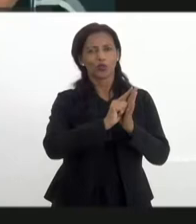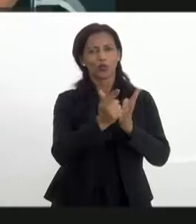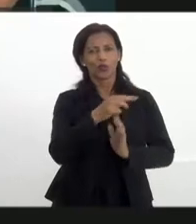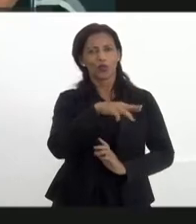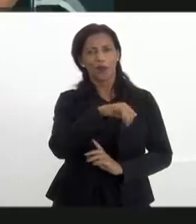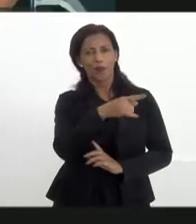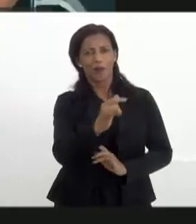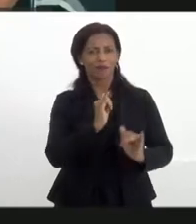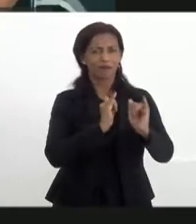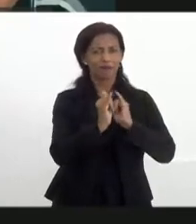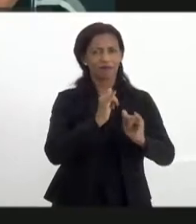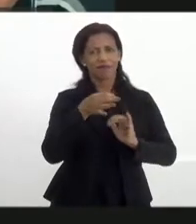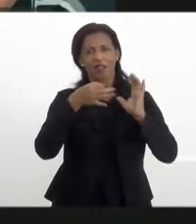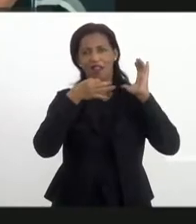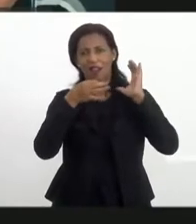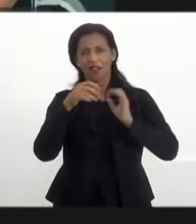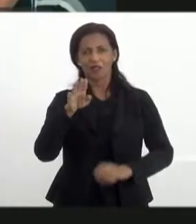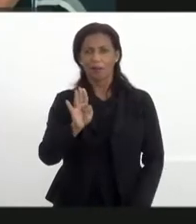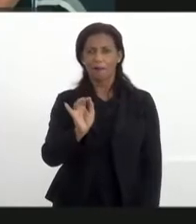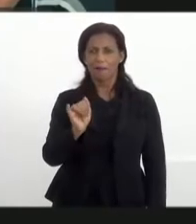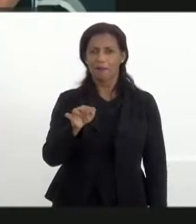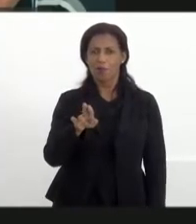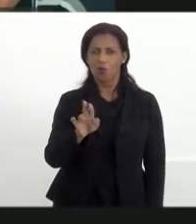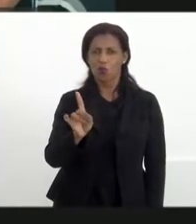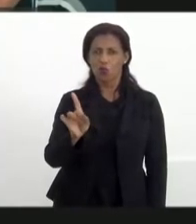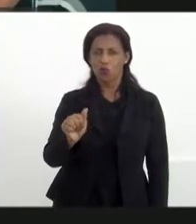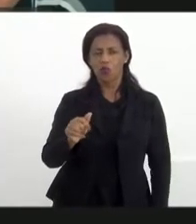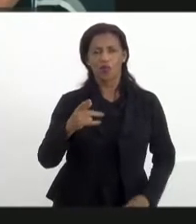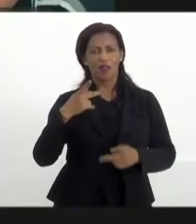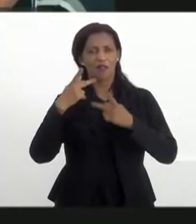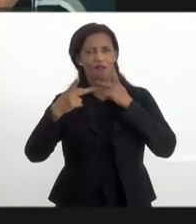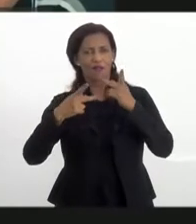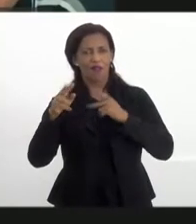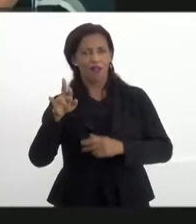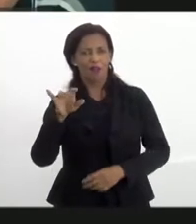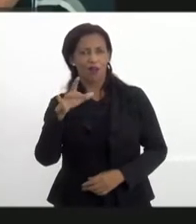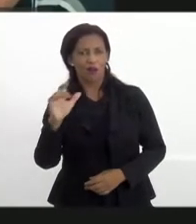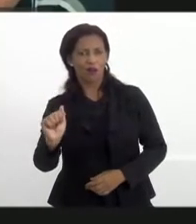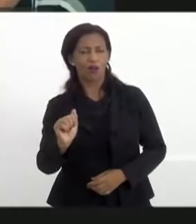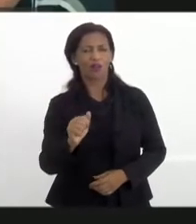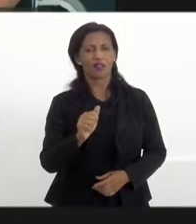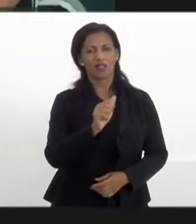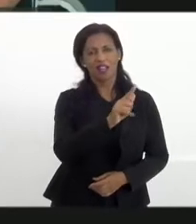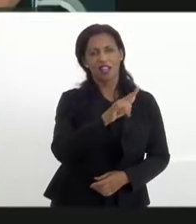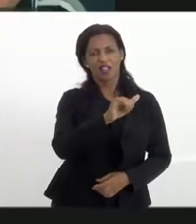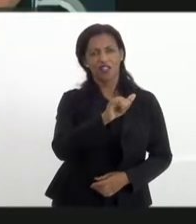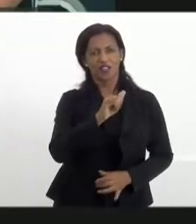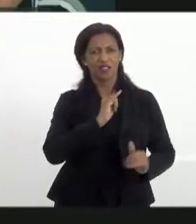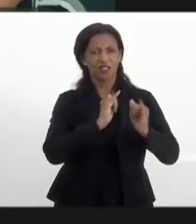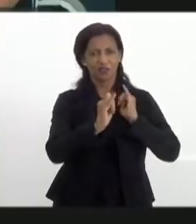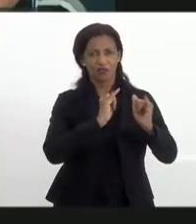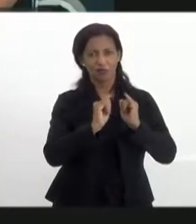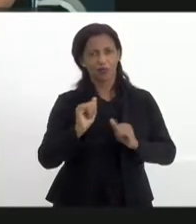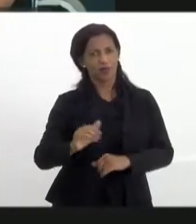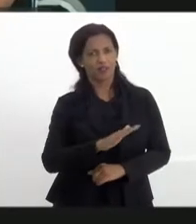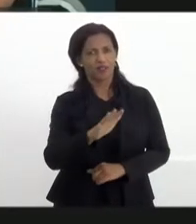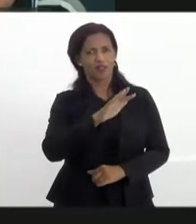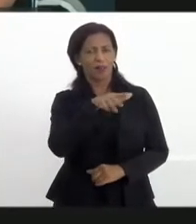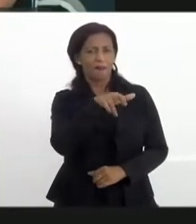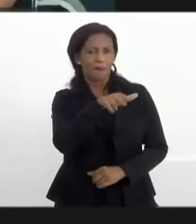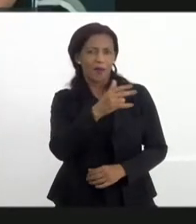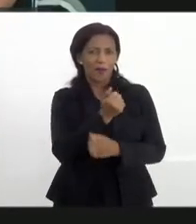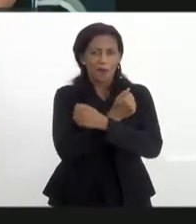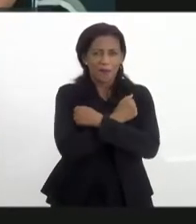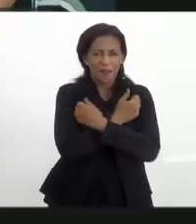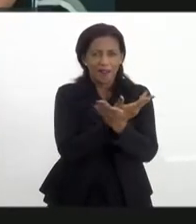Notícias, Rádio Bicuda, Portal Fala Roça, Agência de Notícias da Favela, um abraço ao meu irmão André Fernandes,